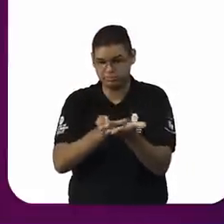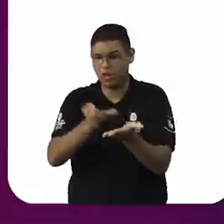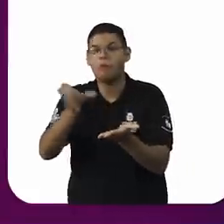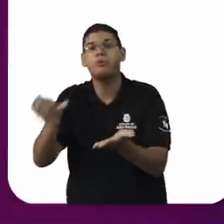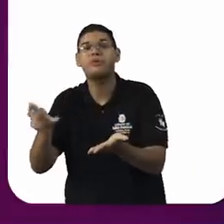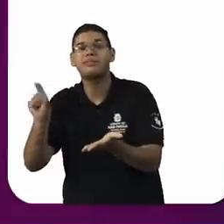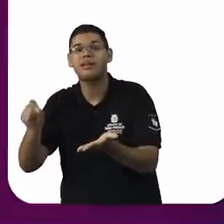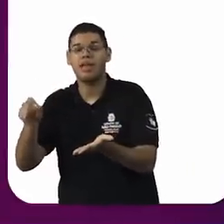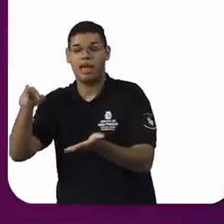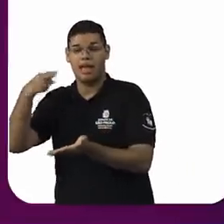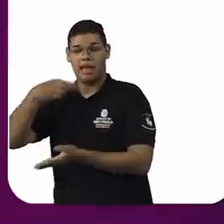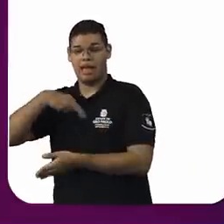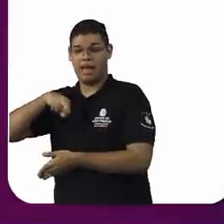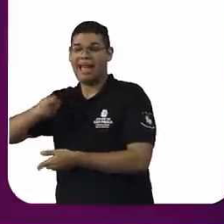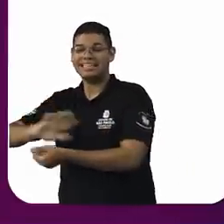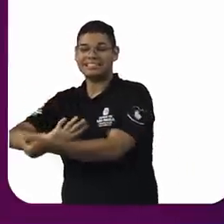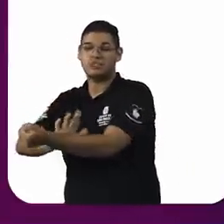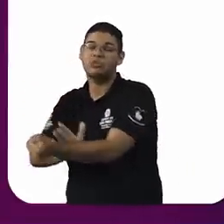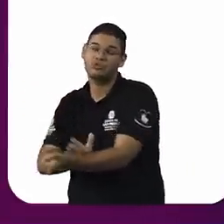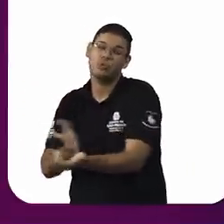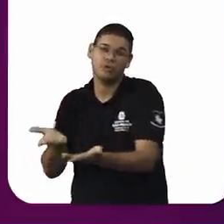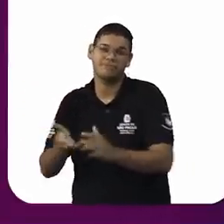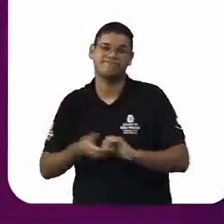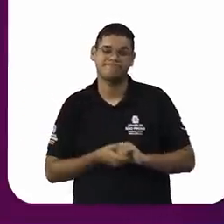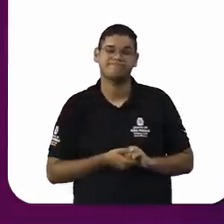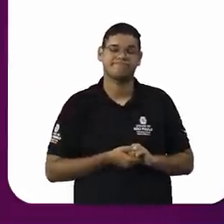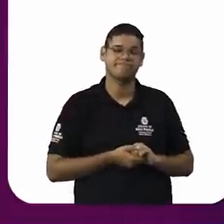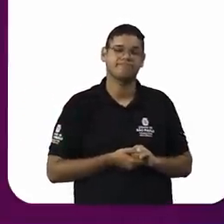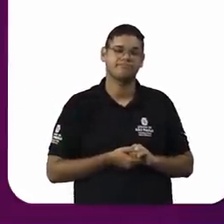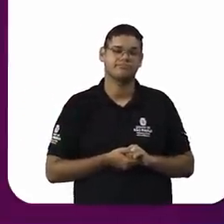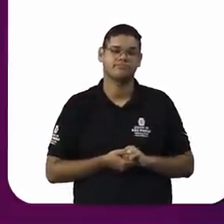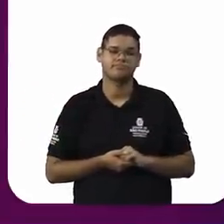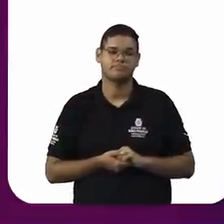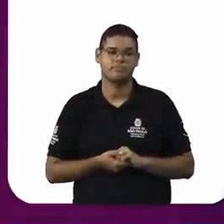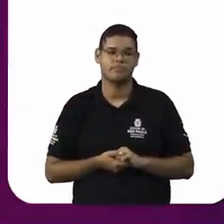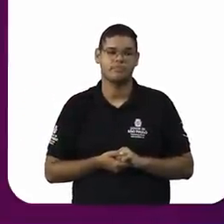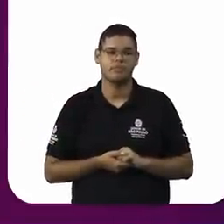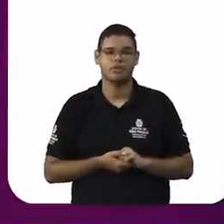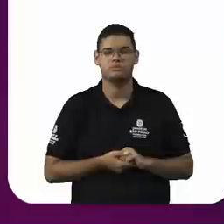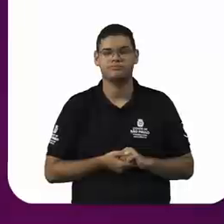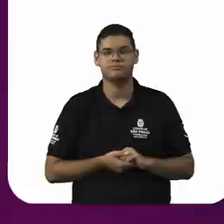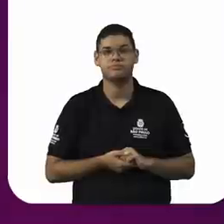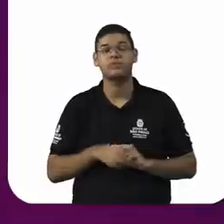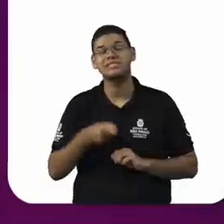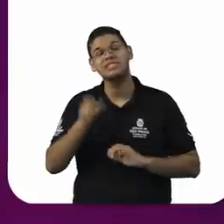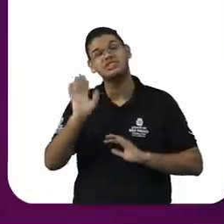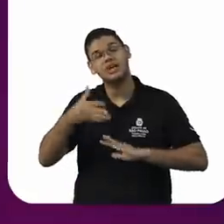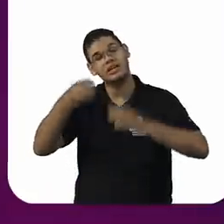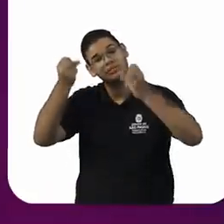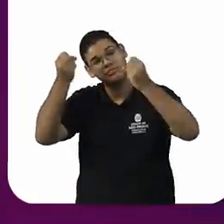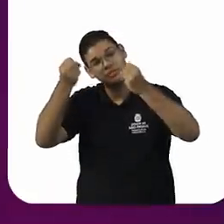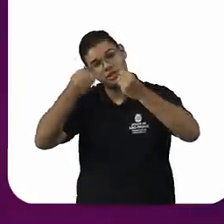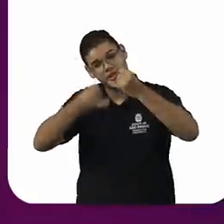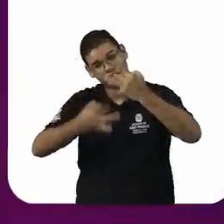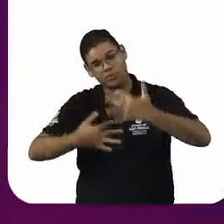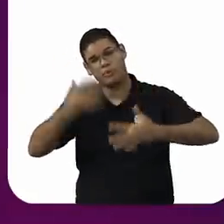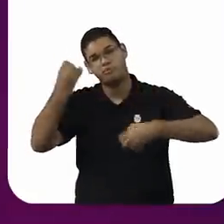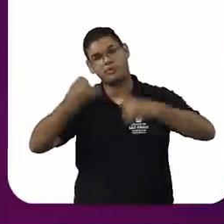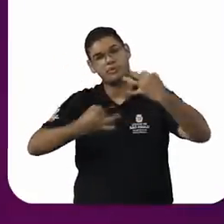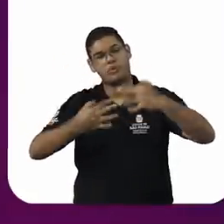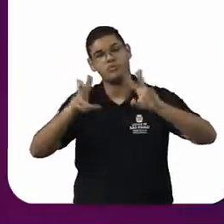Bom, acredito que o senhor já tinha falado um pouco sobre isso, mas queria saber, doutor Edio, aqui, a outra pergunta,